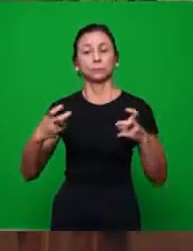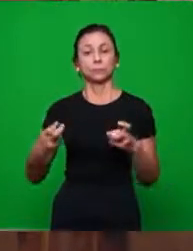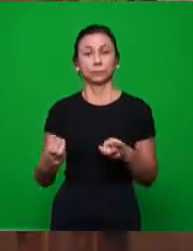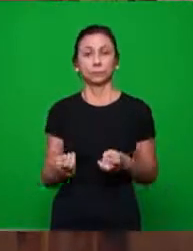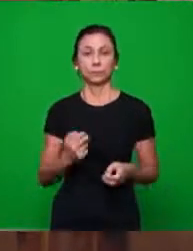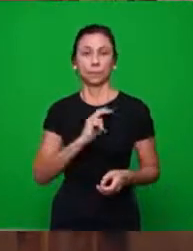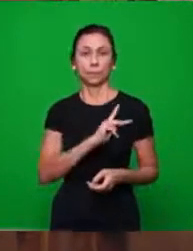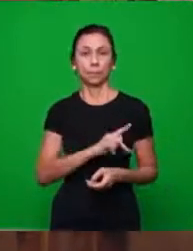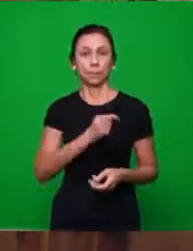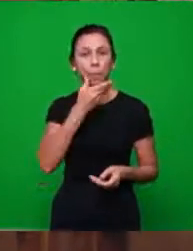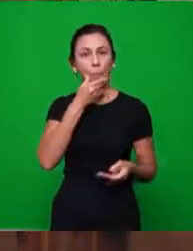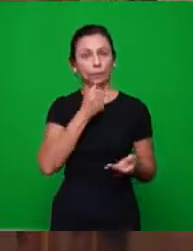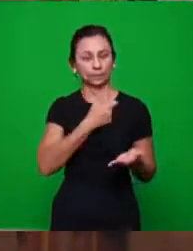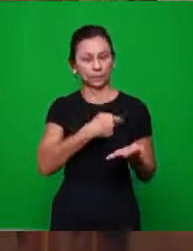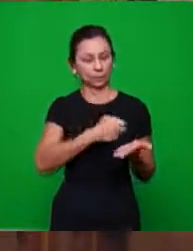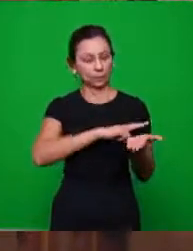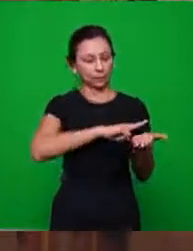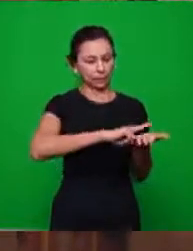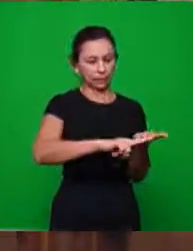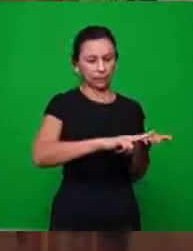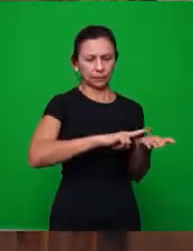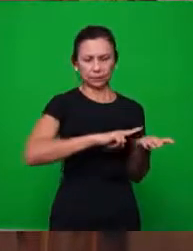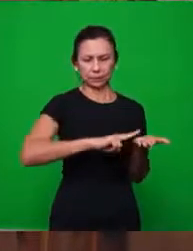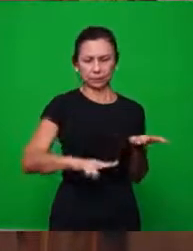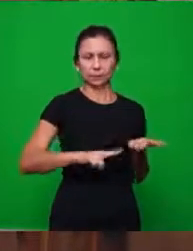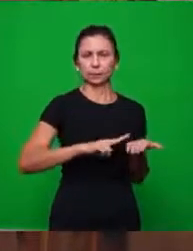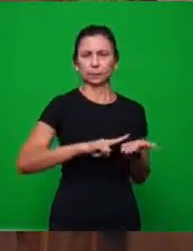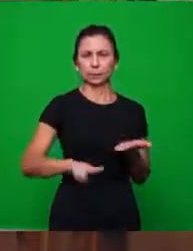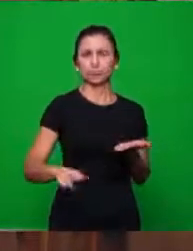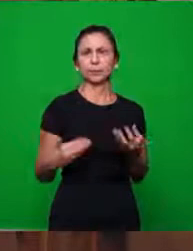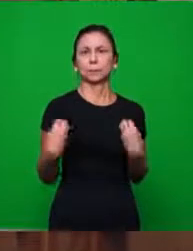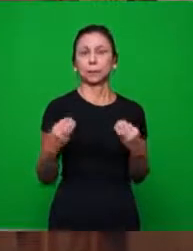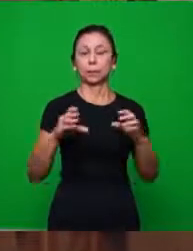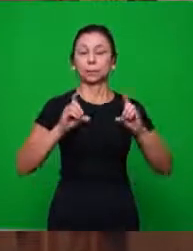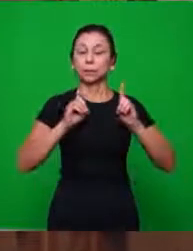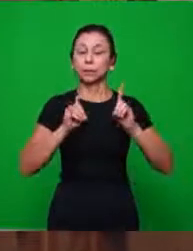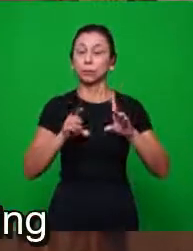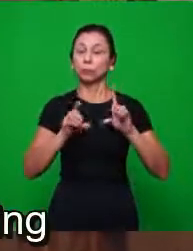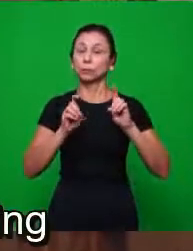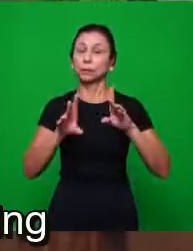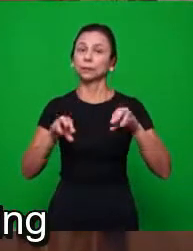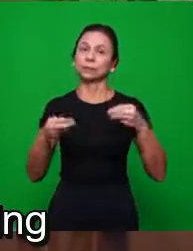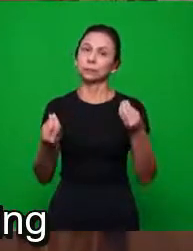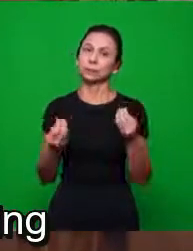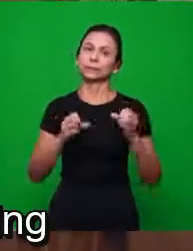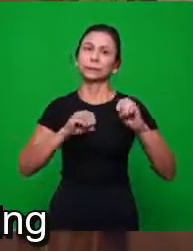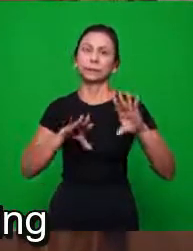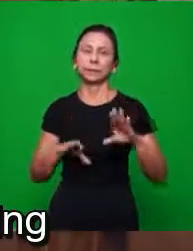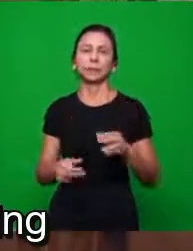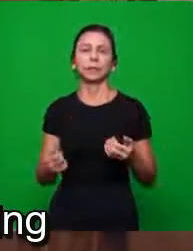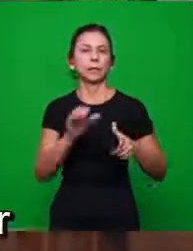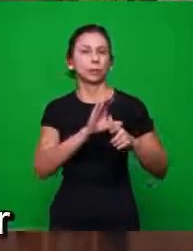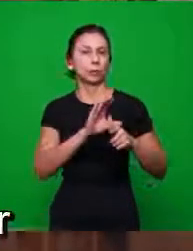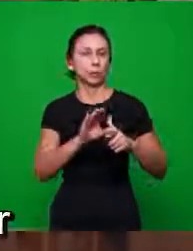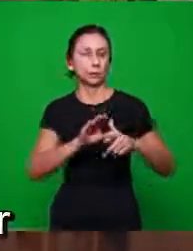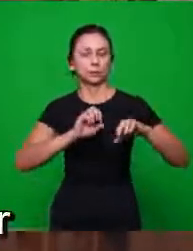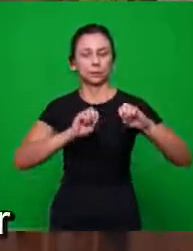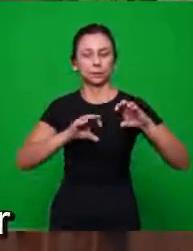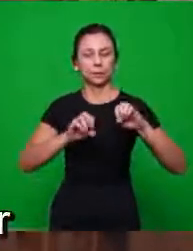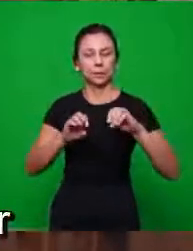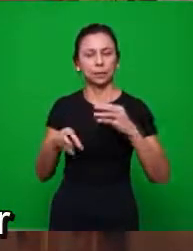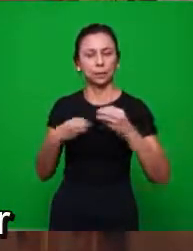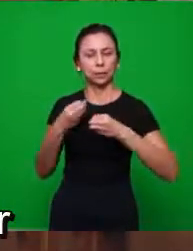Paulo. Quando ele escreve, ele escreve doutrinando. Ele está falando sobre, quando ele escreve aos coríntios, ele está falando sobre